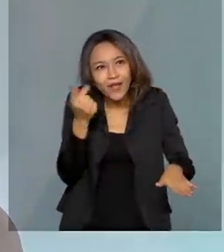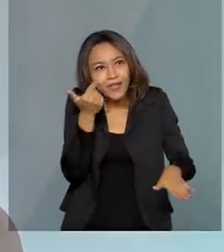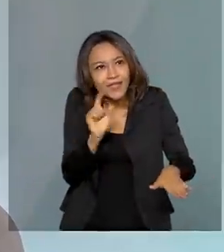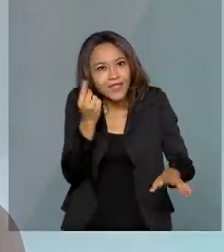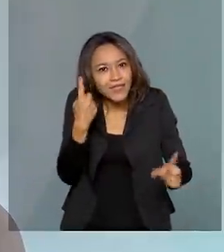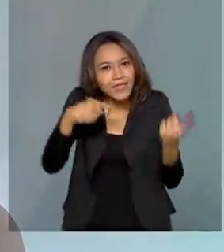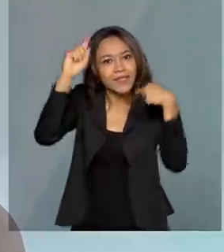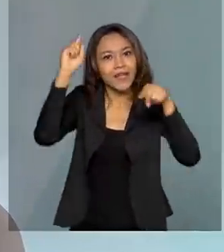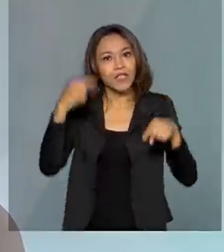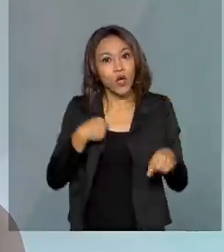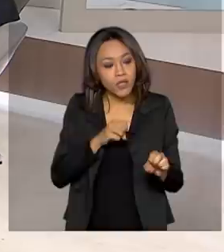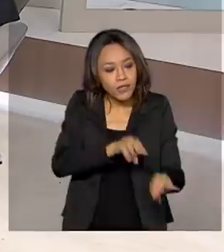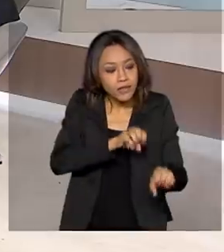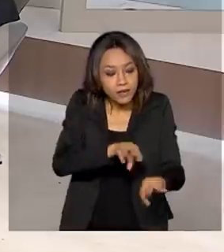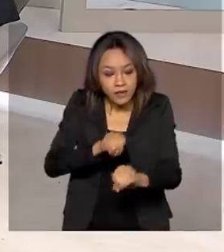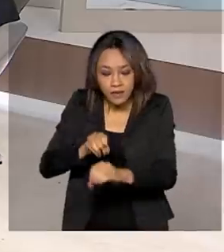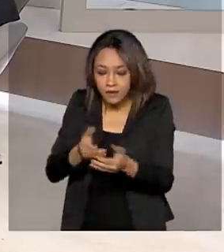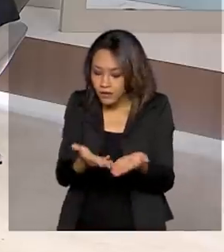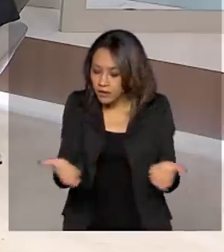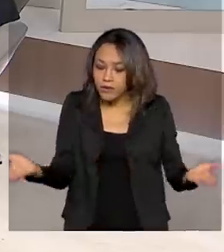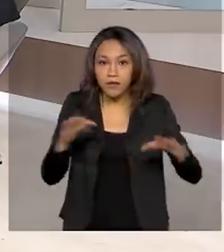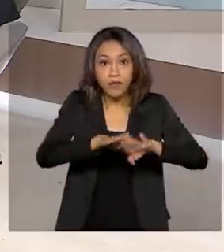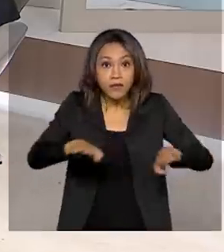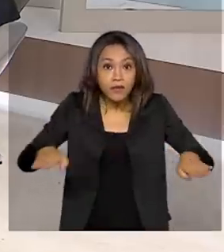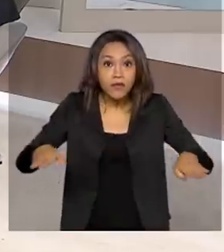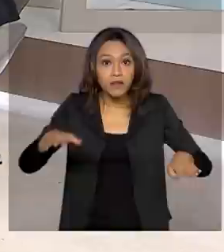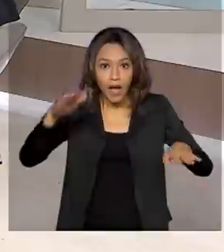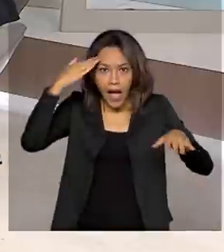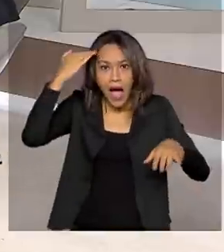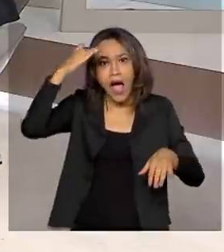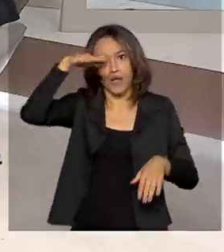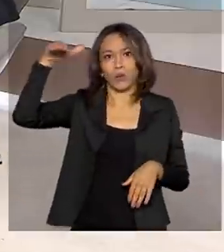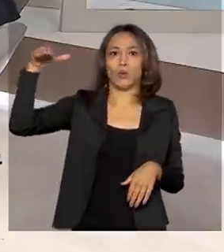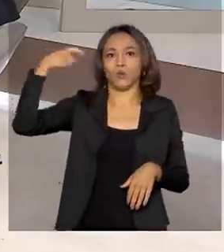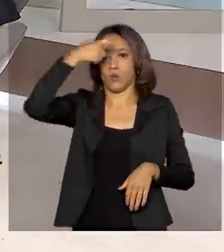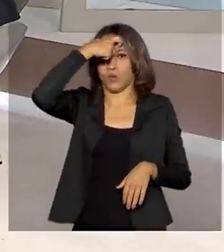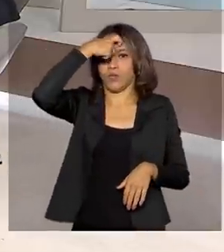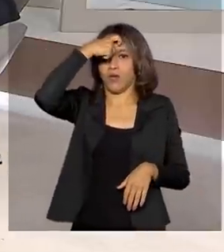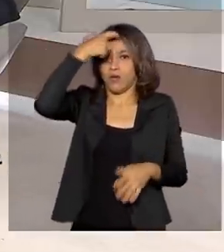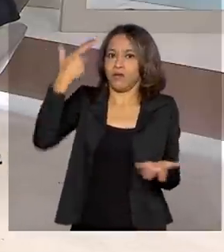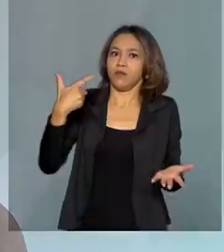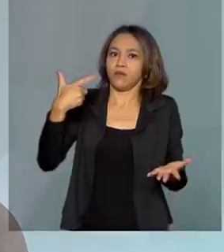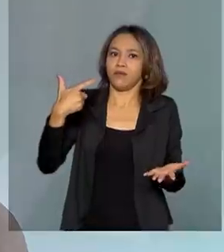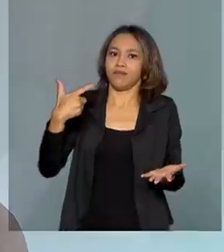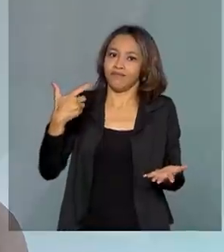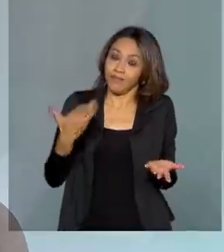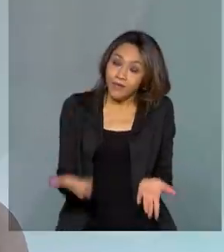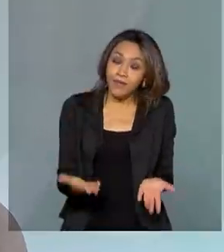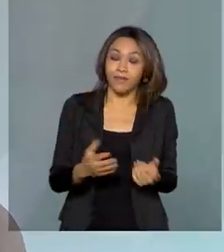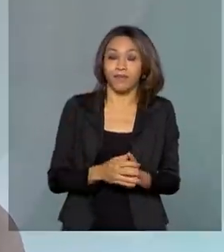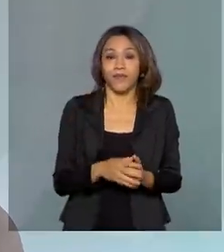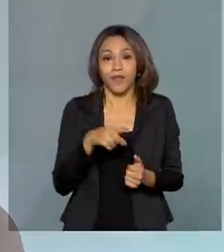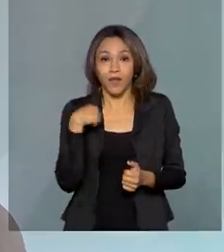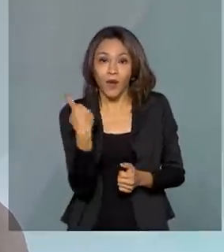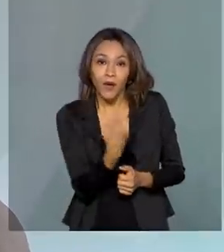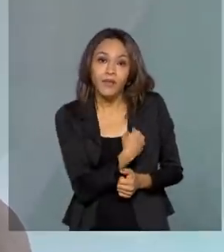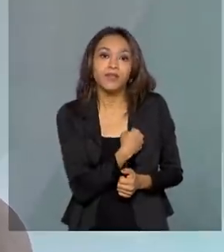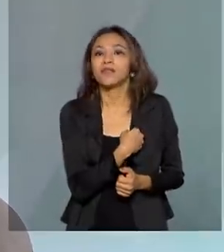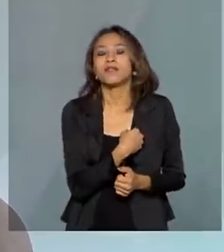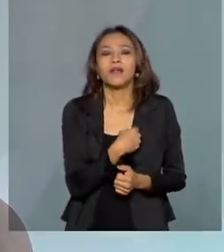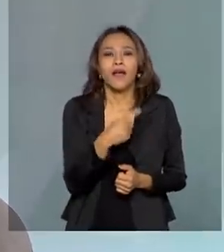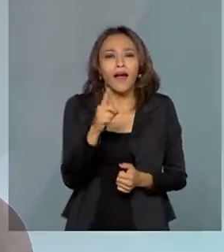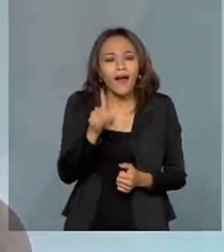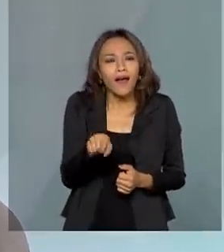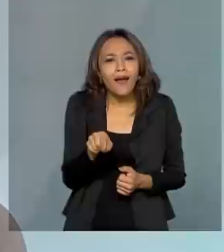cria, educa adultos mais conscientes para o patrimônio. Então, o